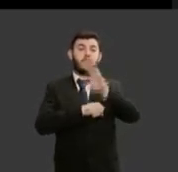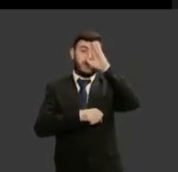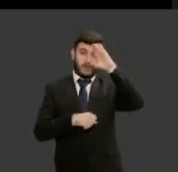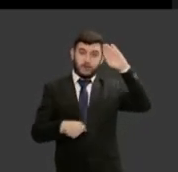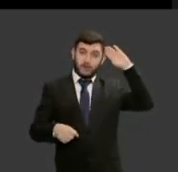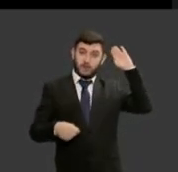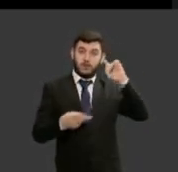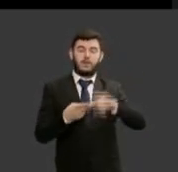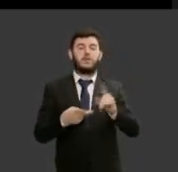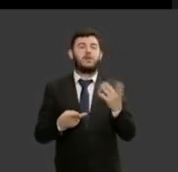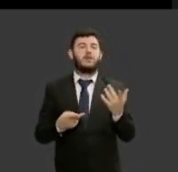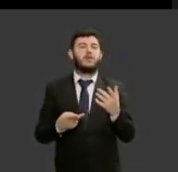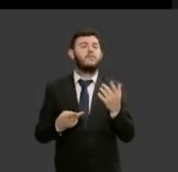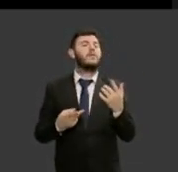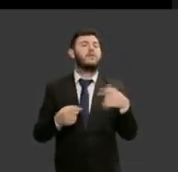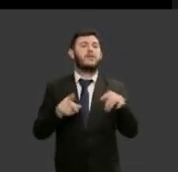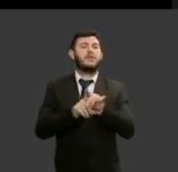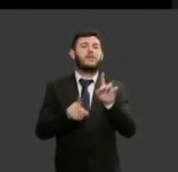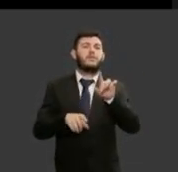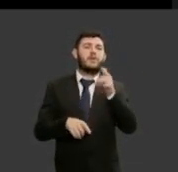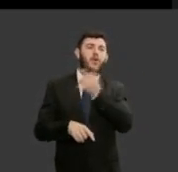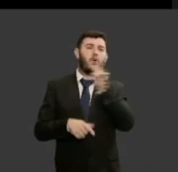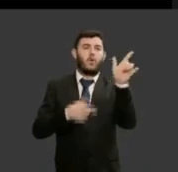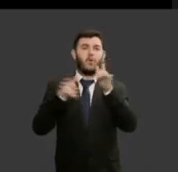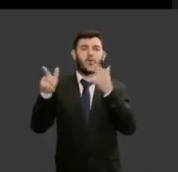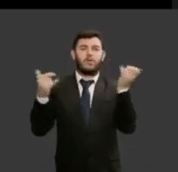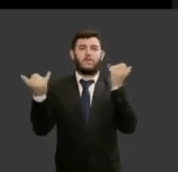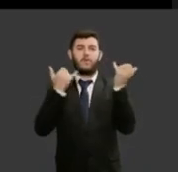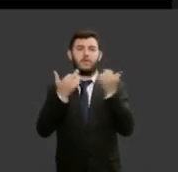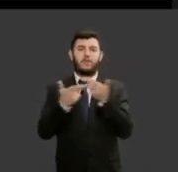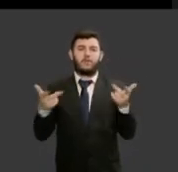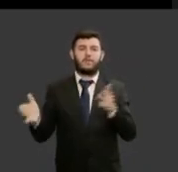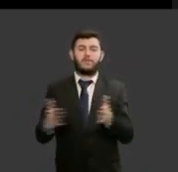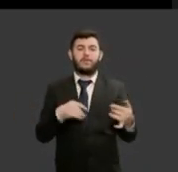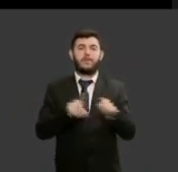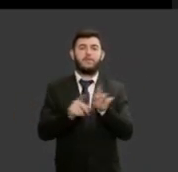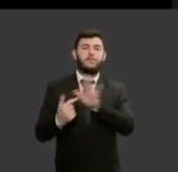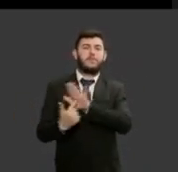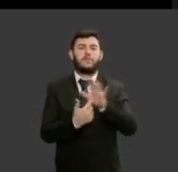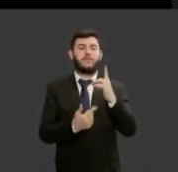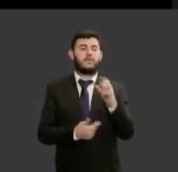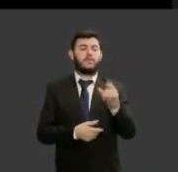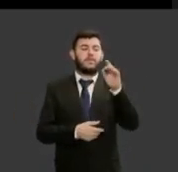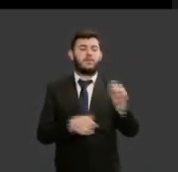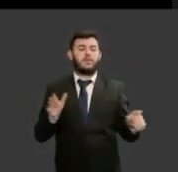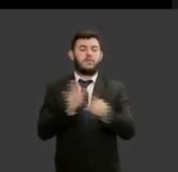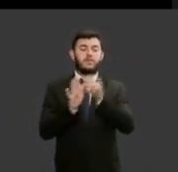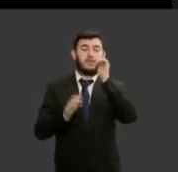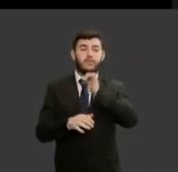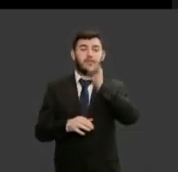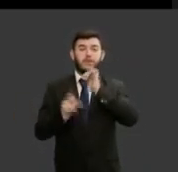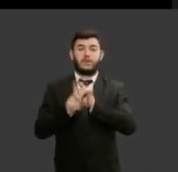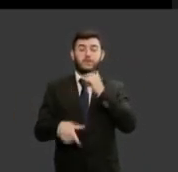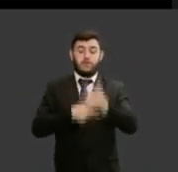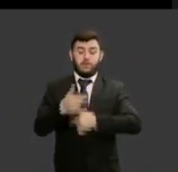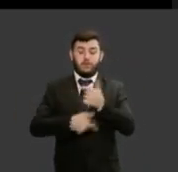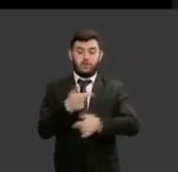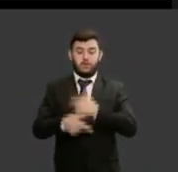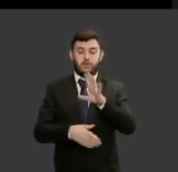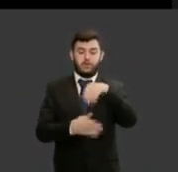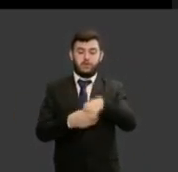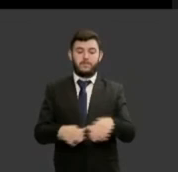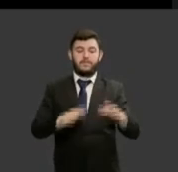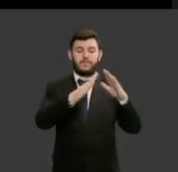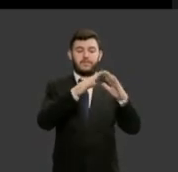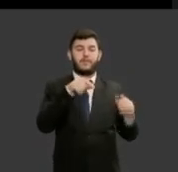trago dados também sobre a renda mensal das mulheres e sobre o trabalho doméstico em